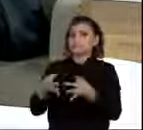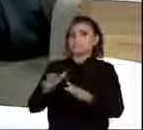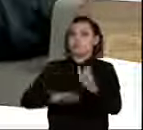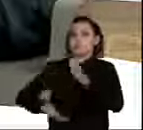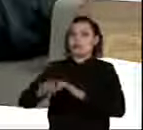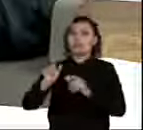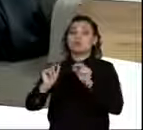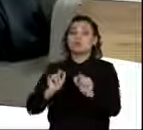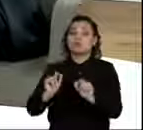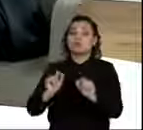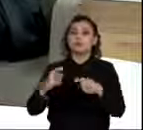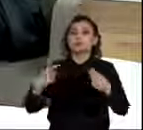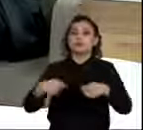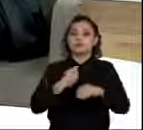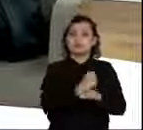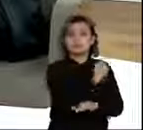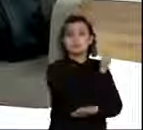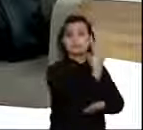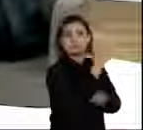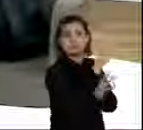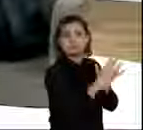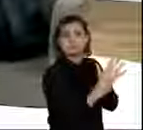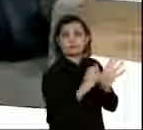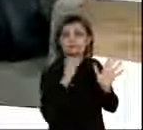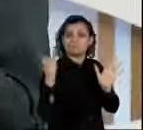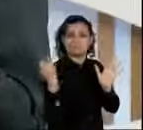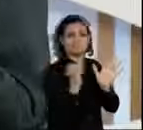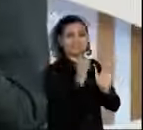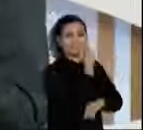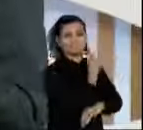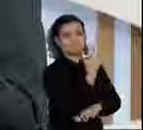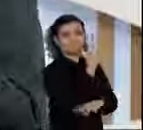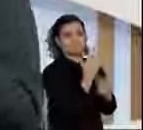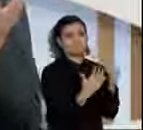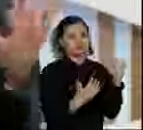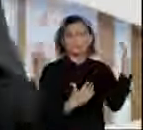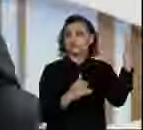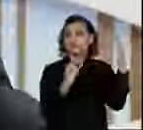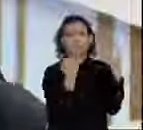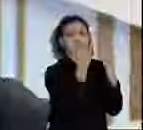gigantesco que a floresta tem. A floresta em pé tem um valor muito mais... Posso falar de modelo?